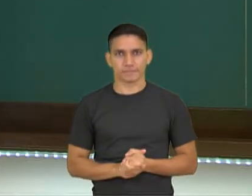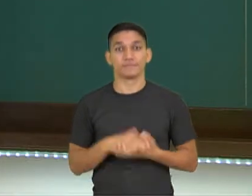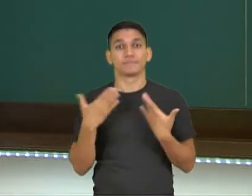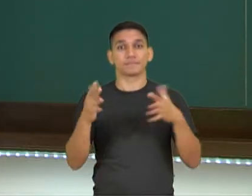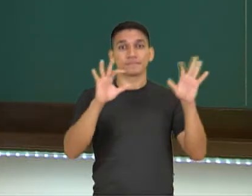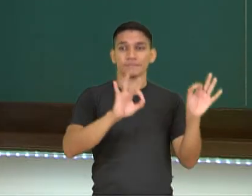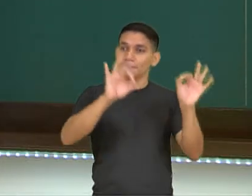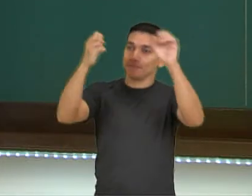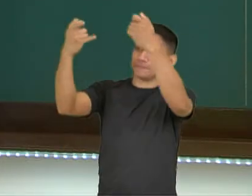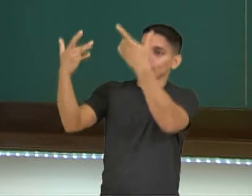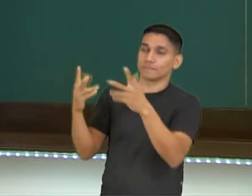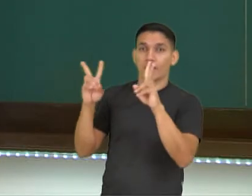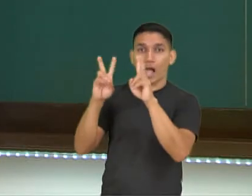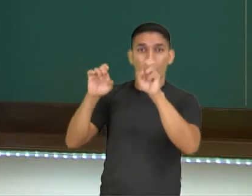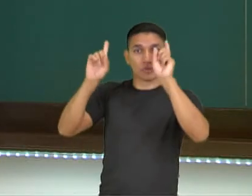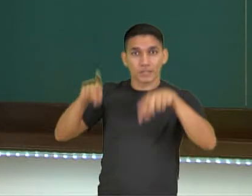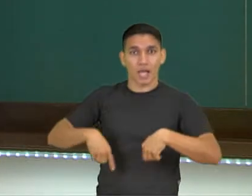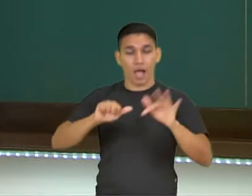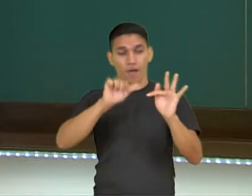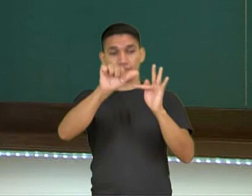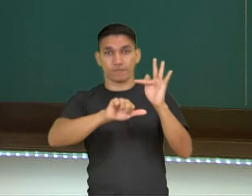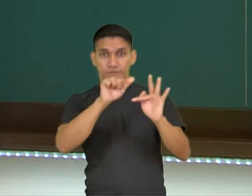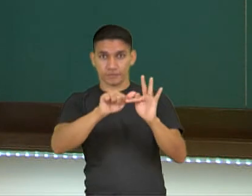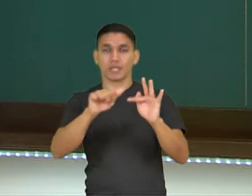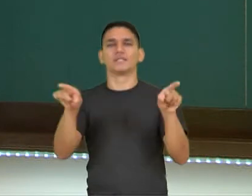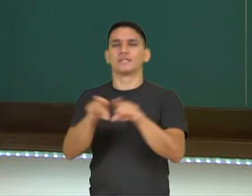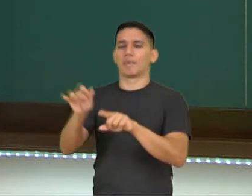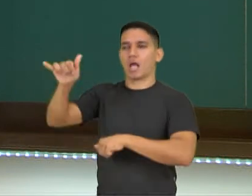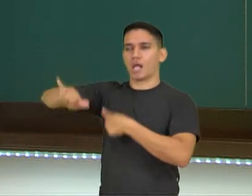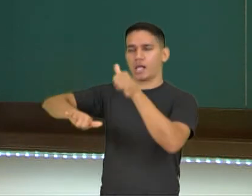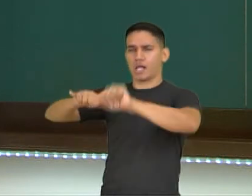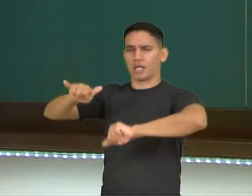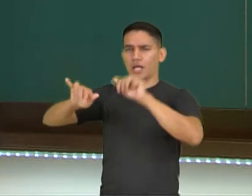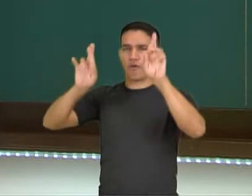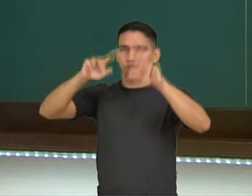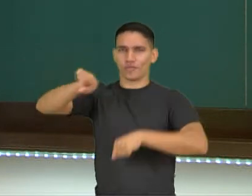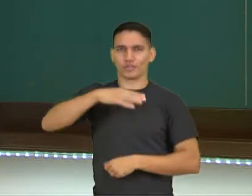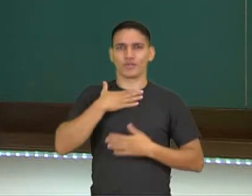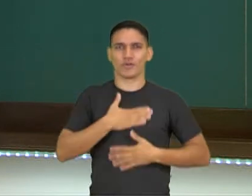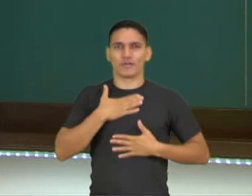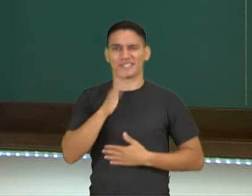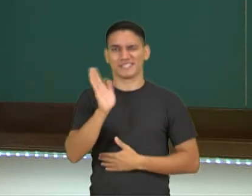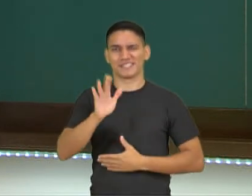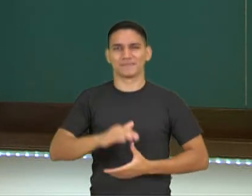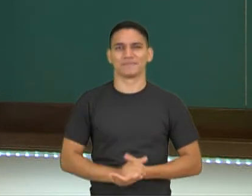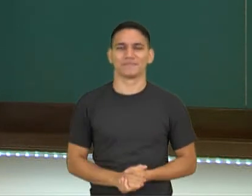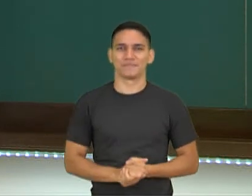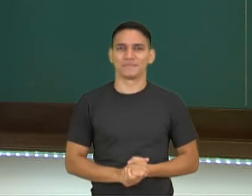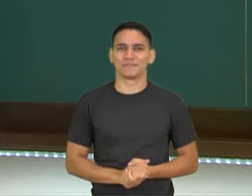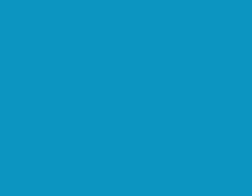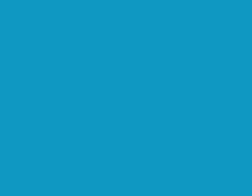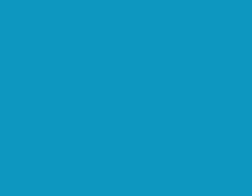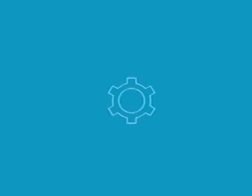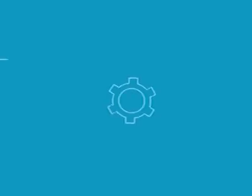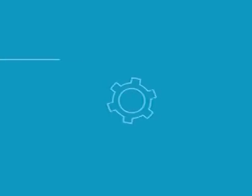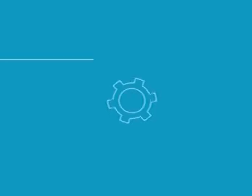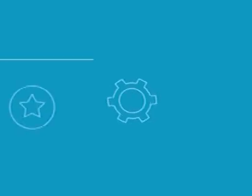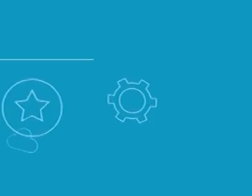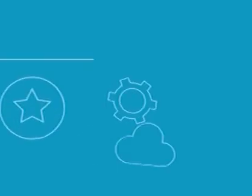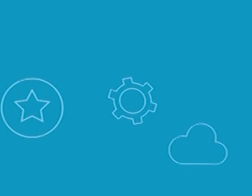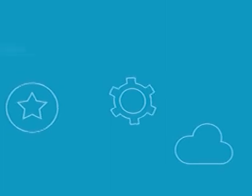Nesse vídeo, nós falamos sobre fenômenos físicos e químicos. Espero que vocês tenham gostado. Até breve! Transcrição por